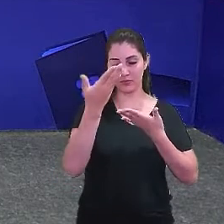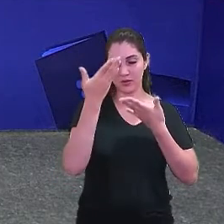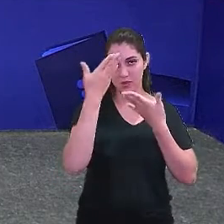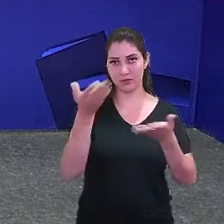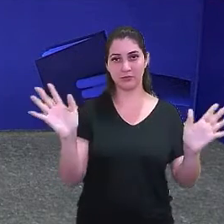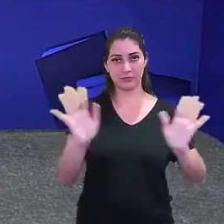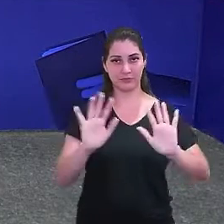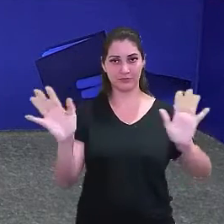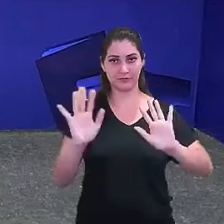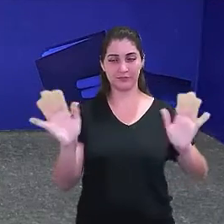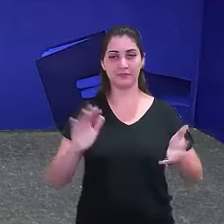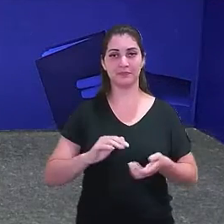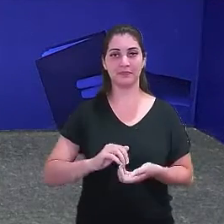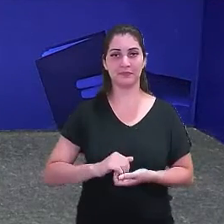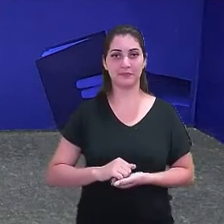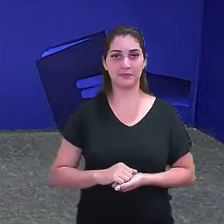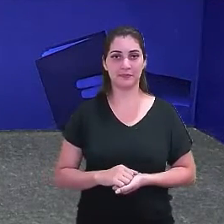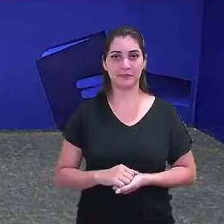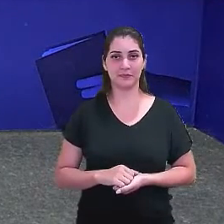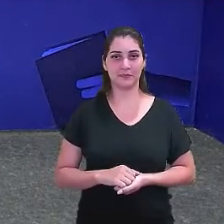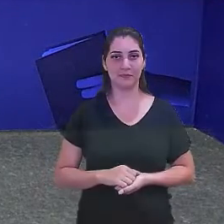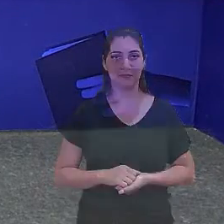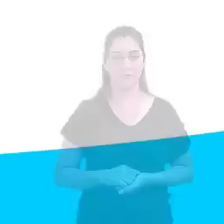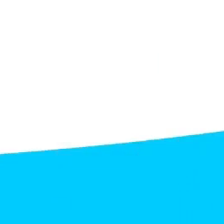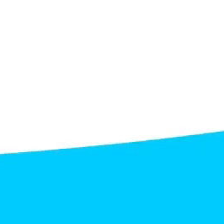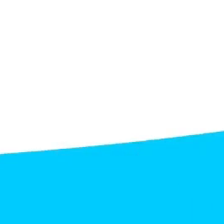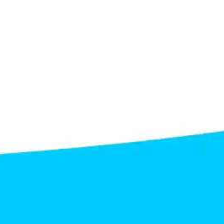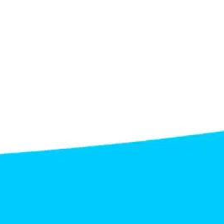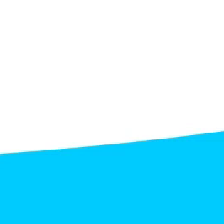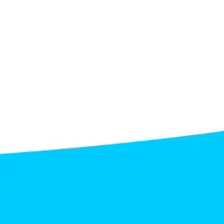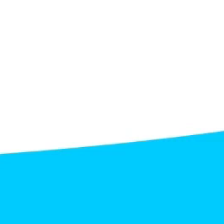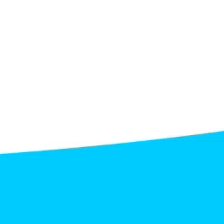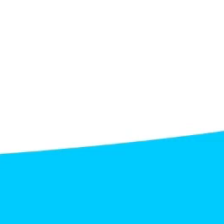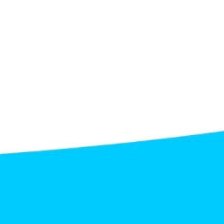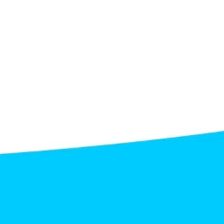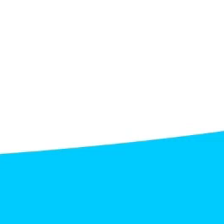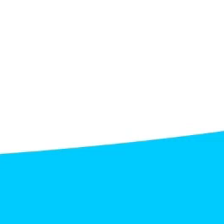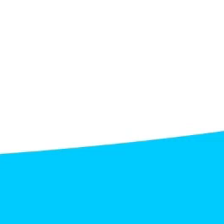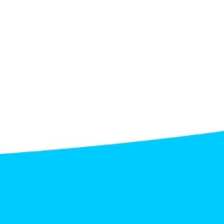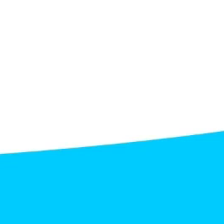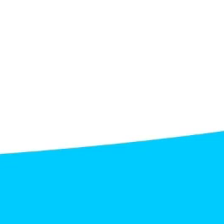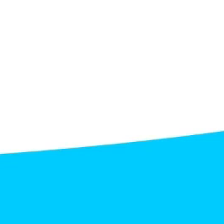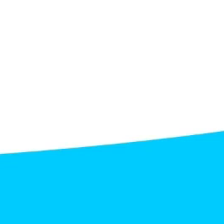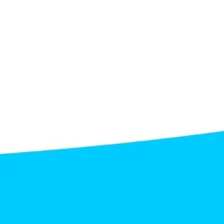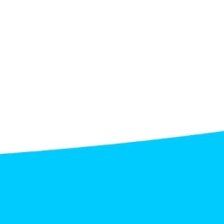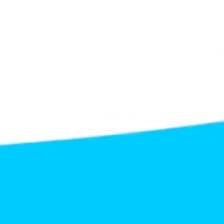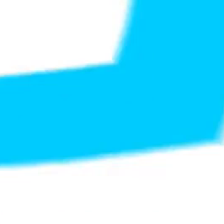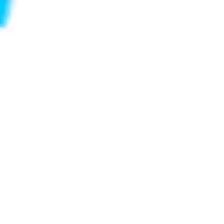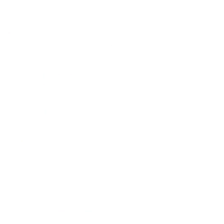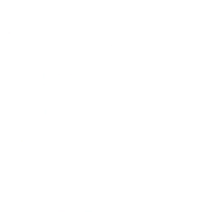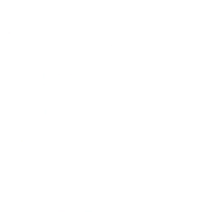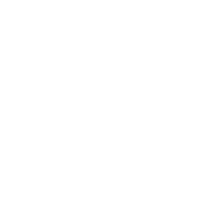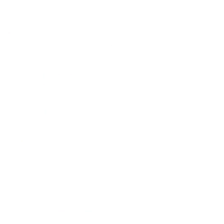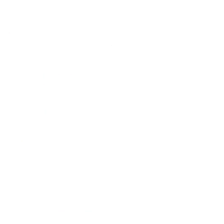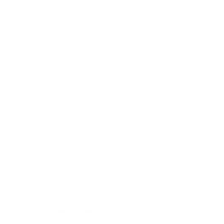Tchau, tchau. Até a próxima. Tchau, Tchau, tchau.